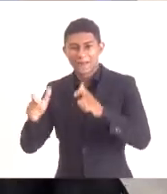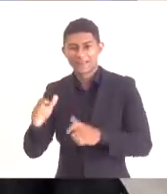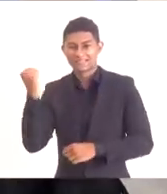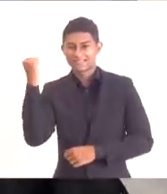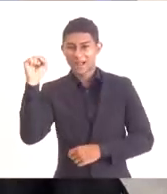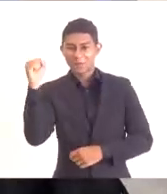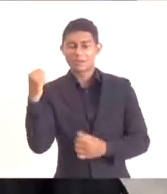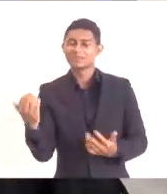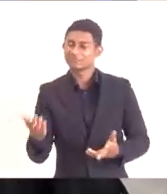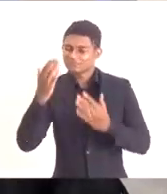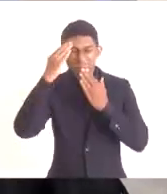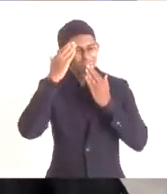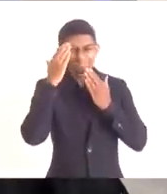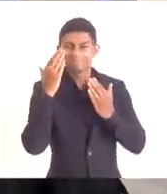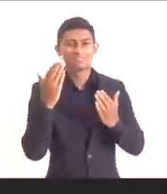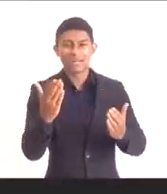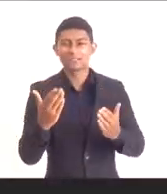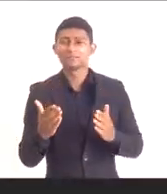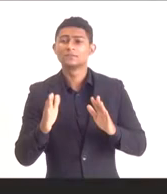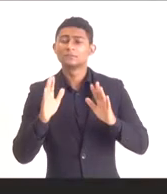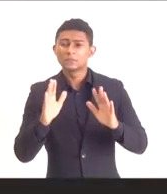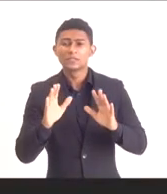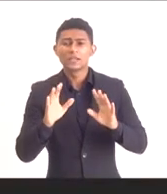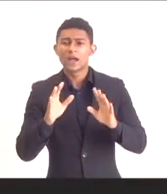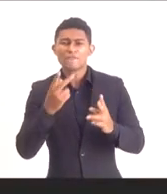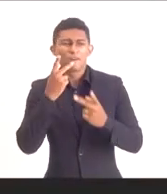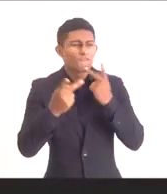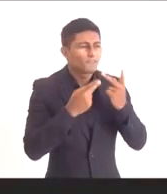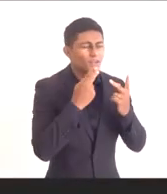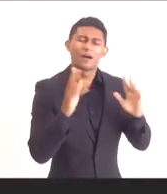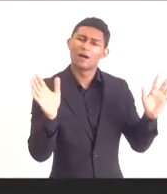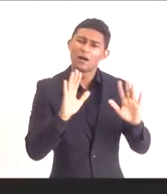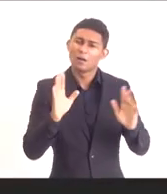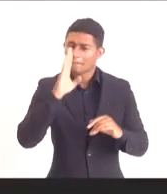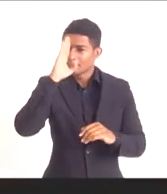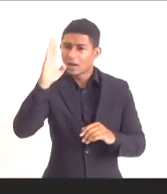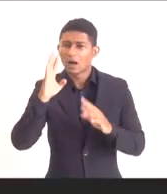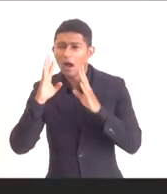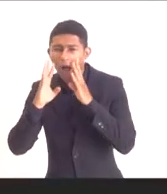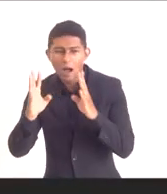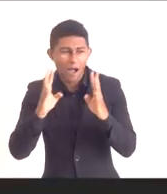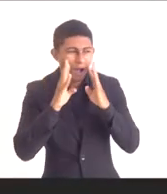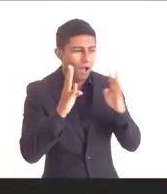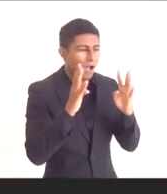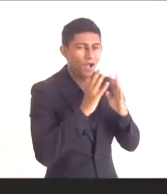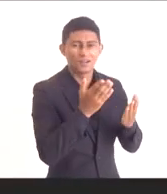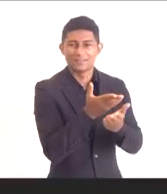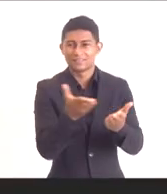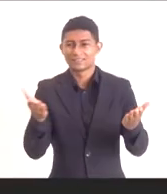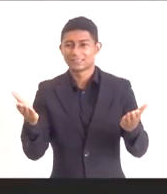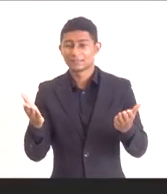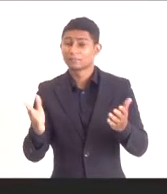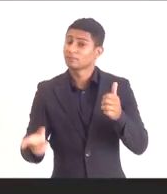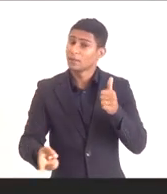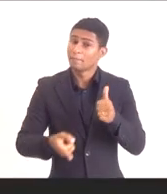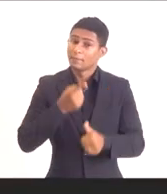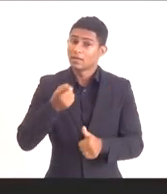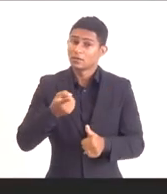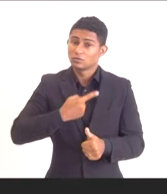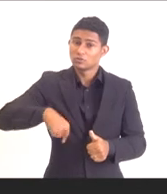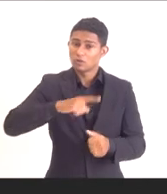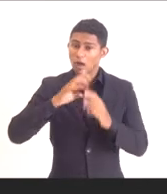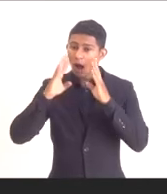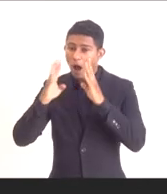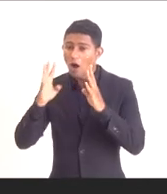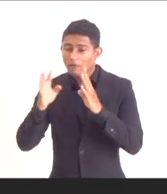Então, muito, muito obrigado. E mais do que falar é ouvir. Então, a ideia é que a gente possa ouvir, no primeiro momento, os atores